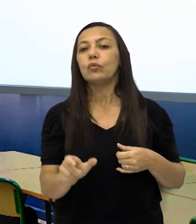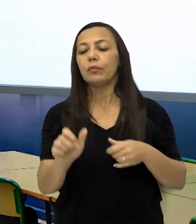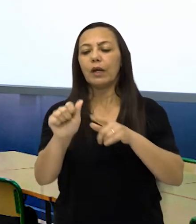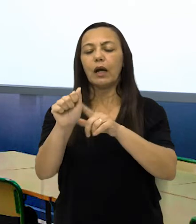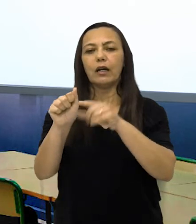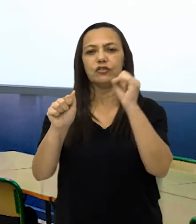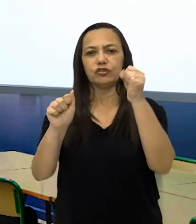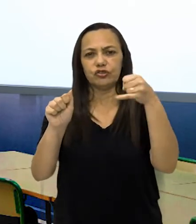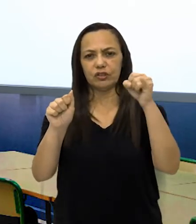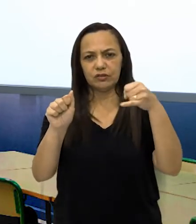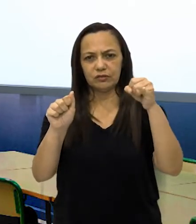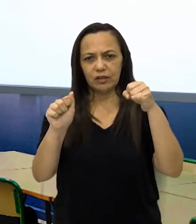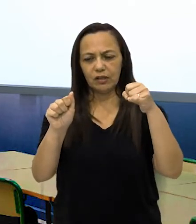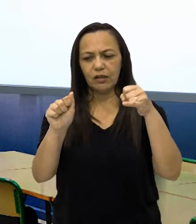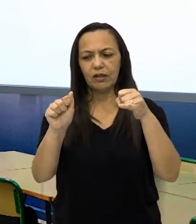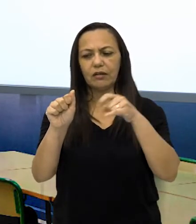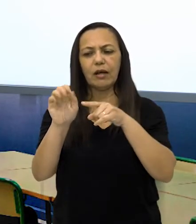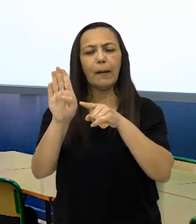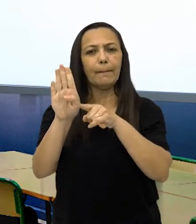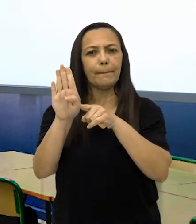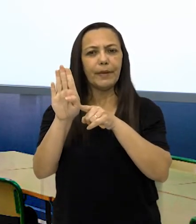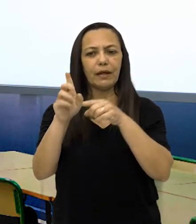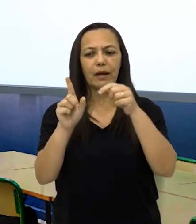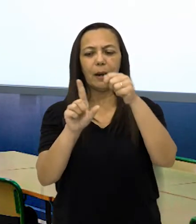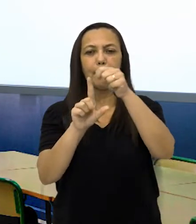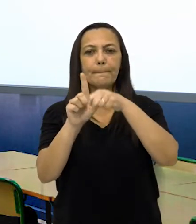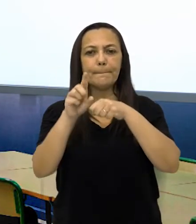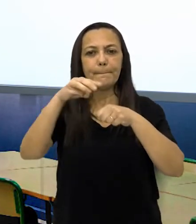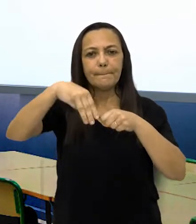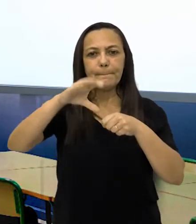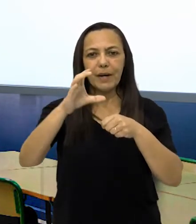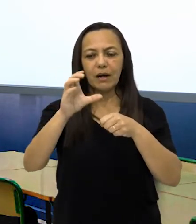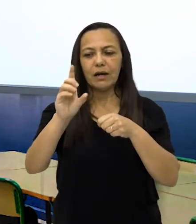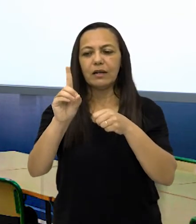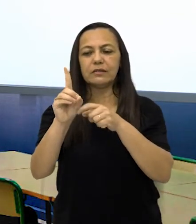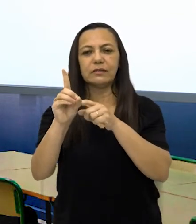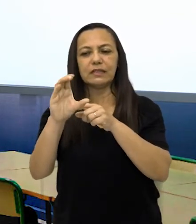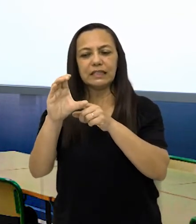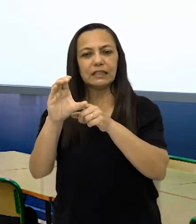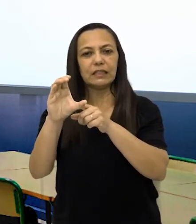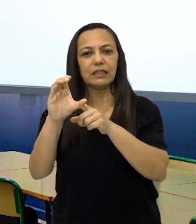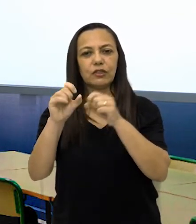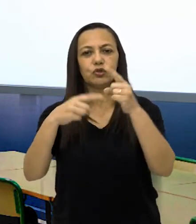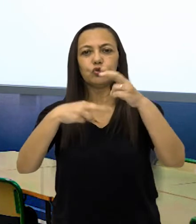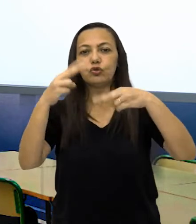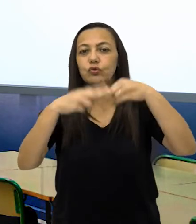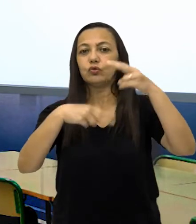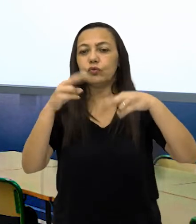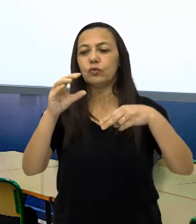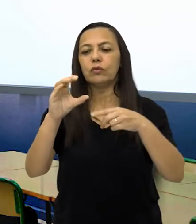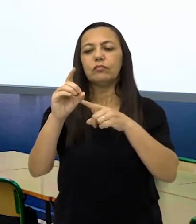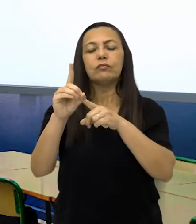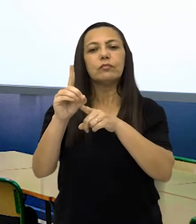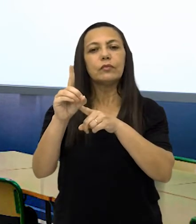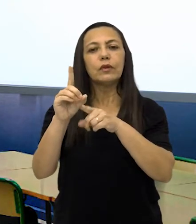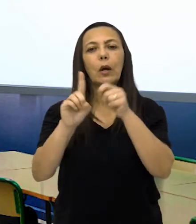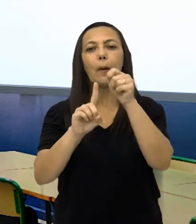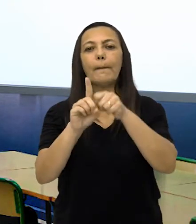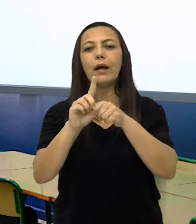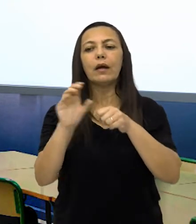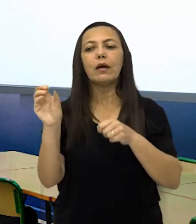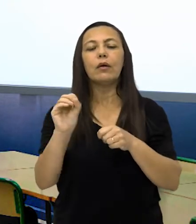A, janeiro. Alternativa B, março. Alternativa C, junho. Ou alternativa D,